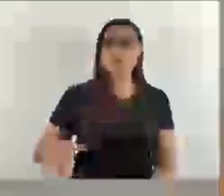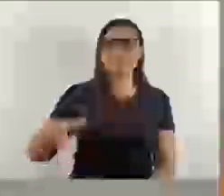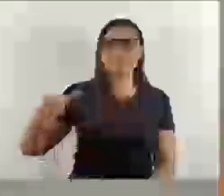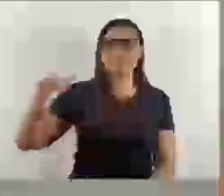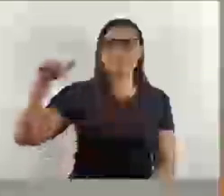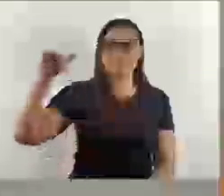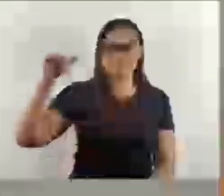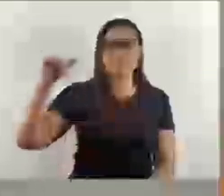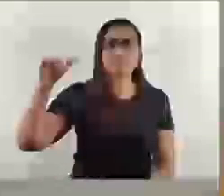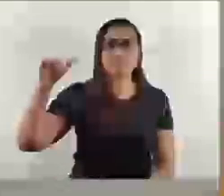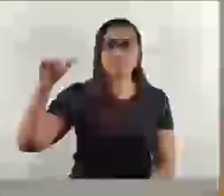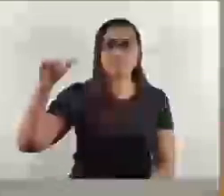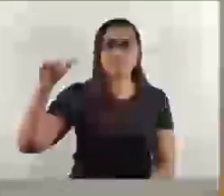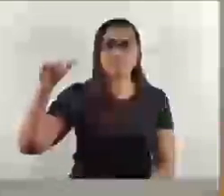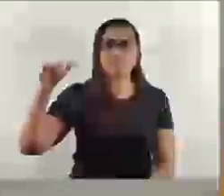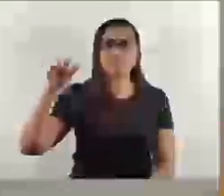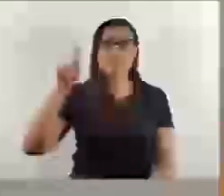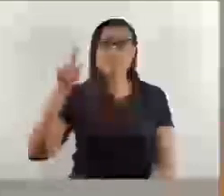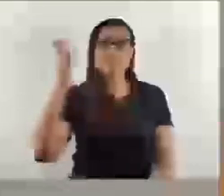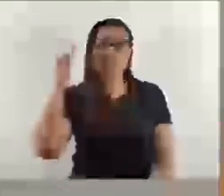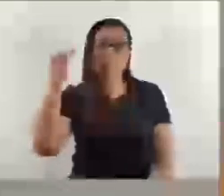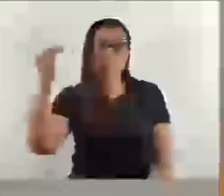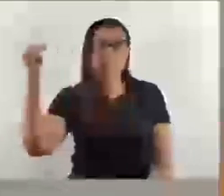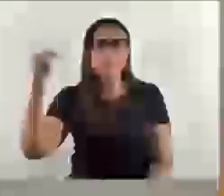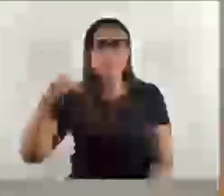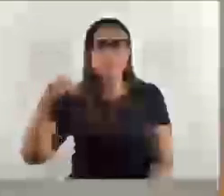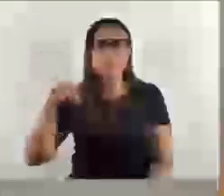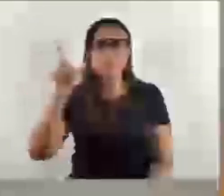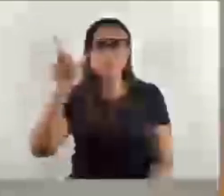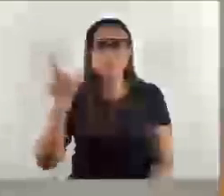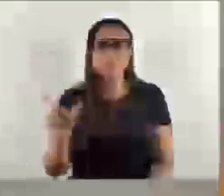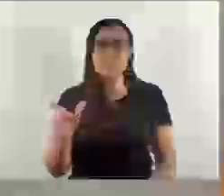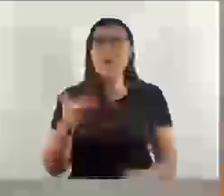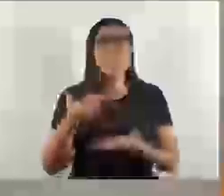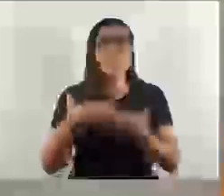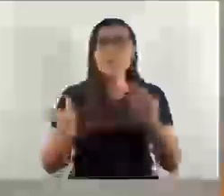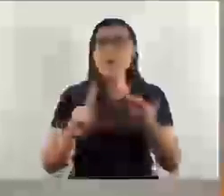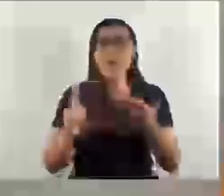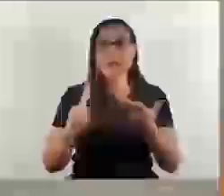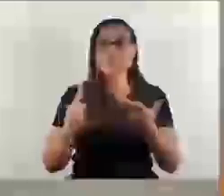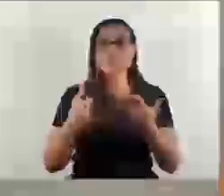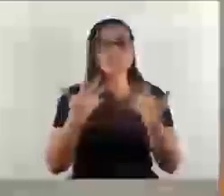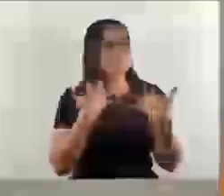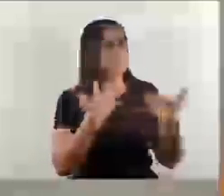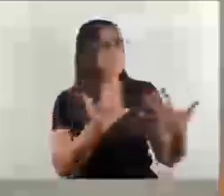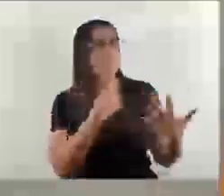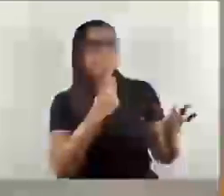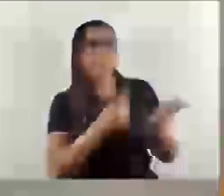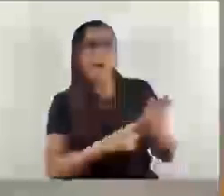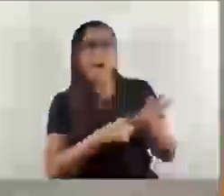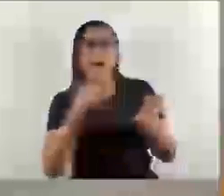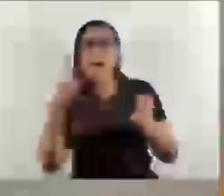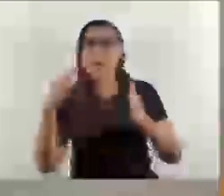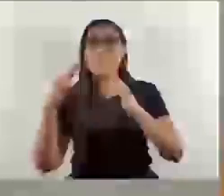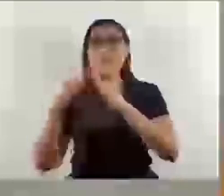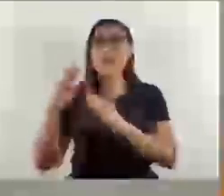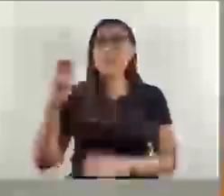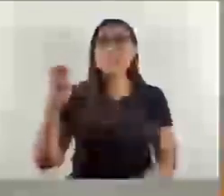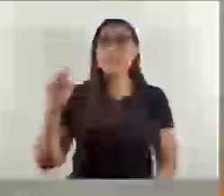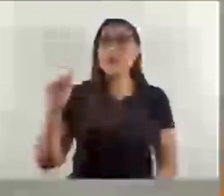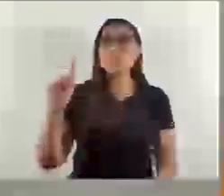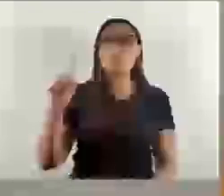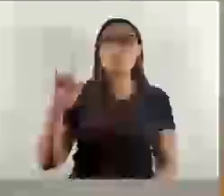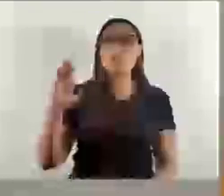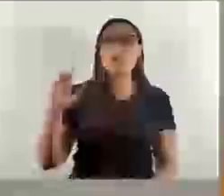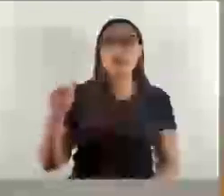gato, bem conhecido aqui também, que não perde uma sessão nossa, mesmo estando morando na Bélgica. Ele